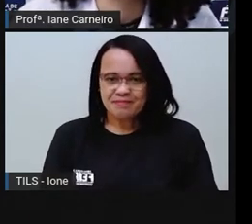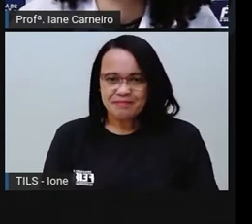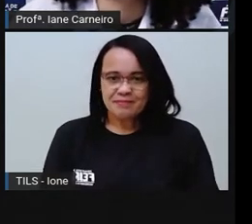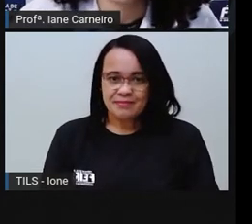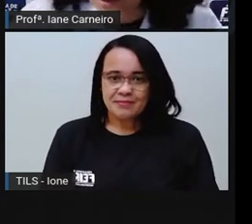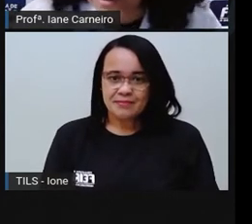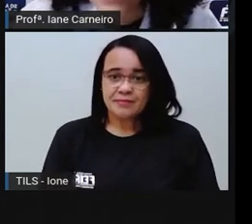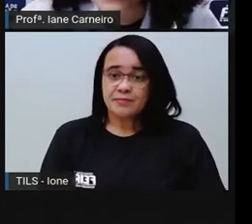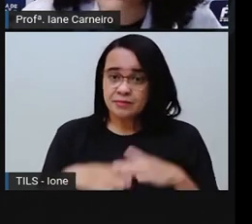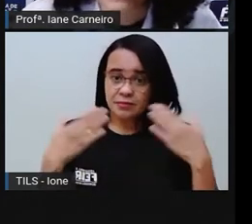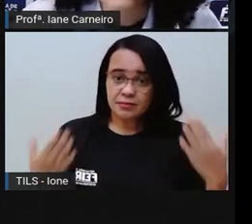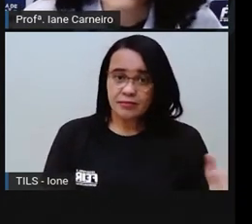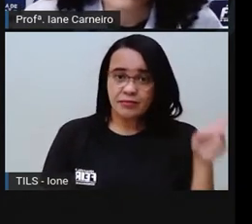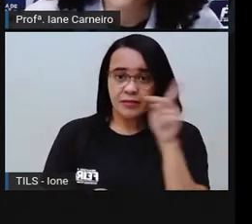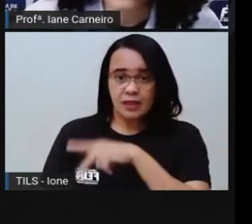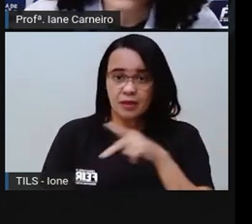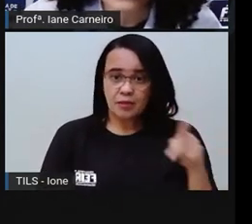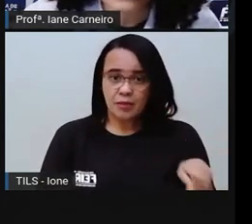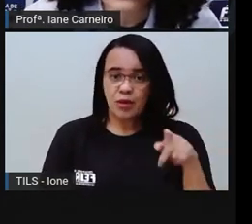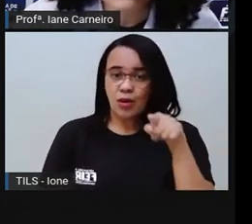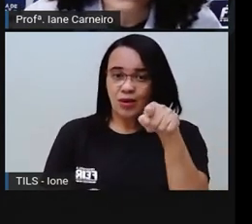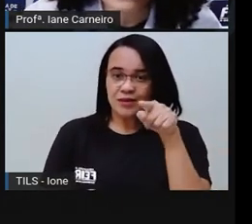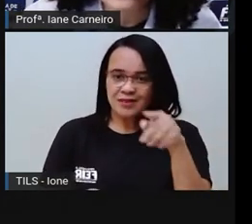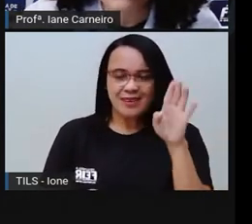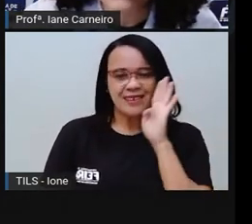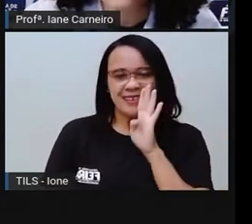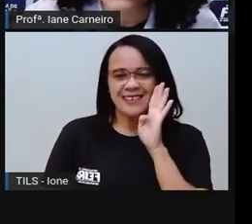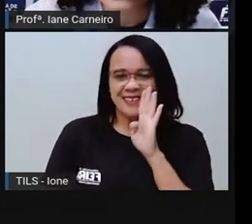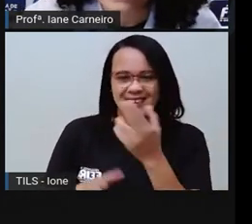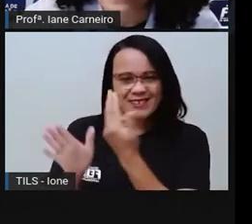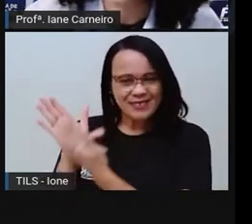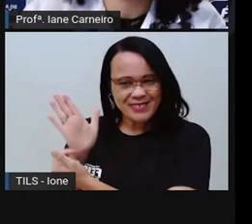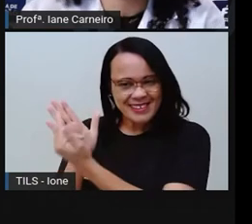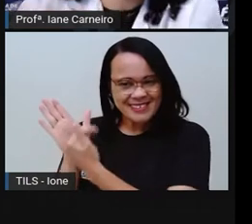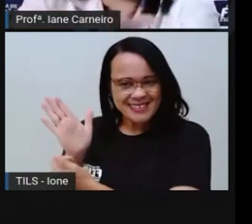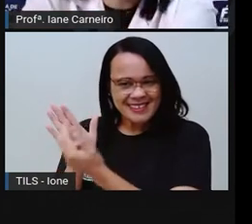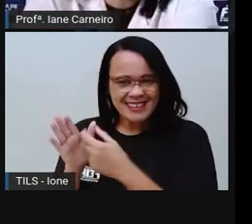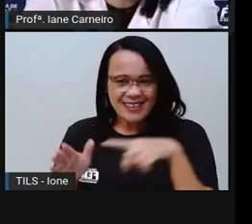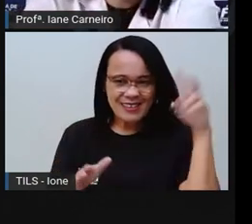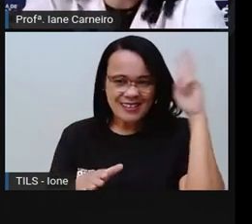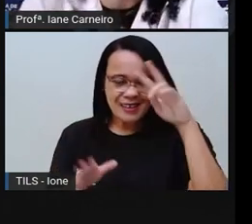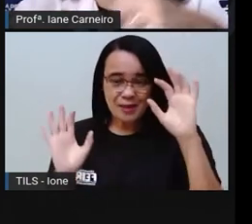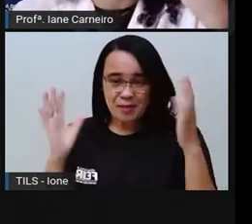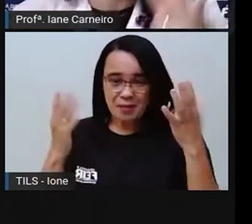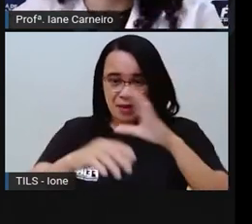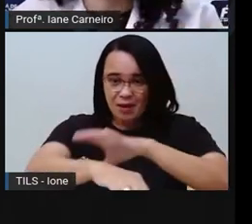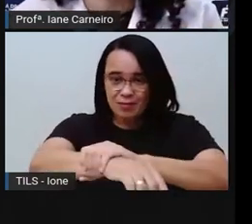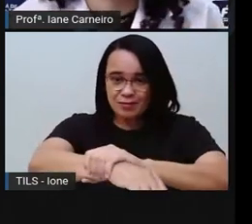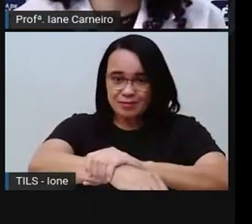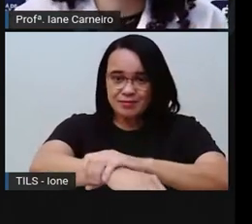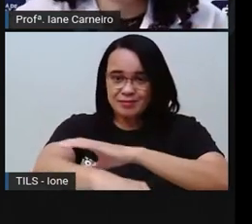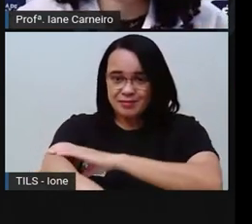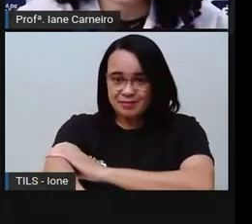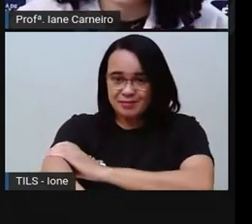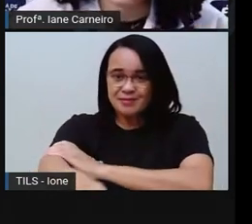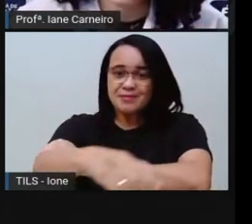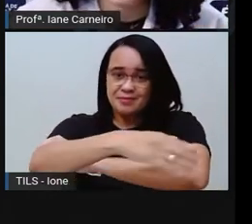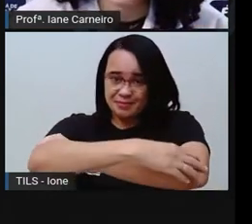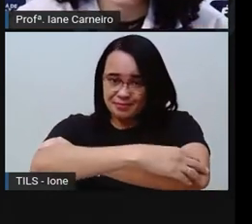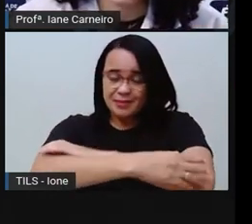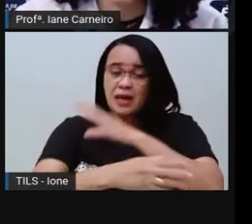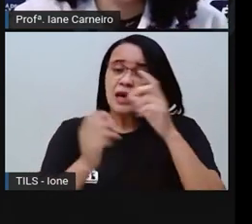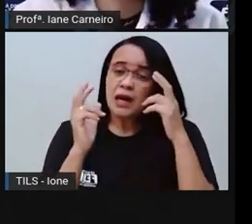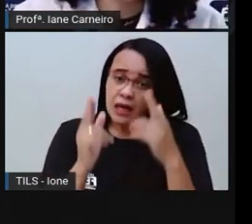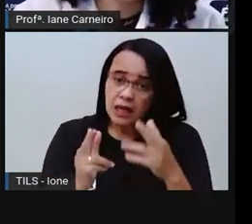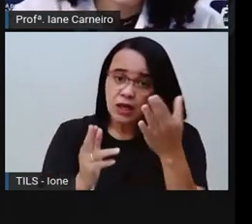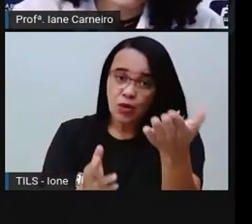Então, a Pro colocou aqui essa imagem, que é bem legal. Lembra lá da imagem do início da aula, Dos braços dados? Então, esse quebra-cabeça